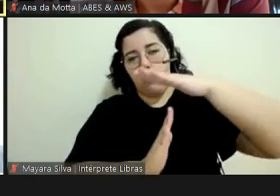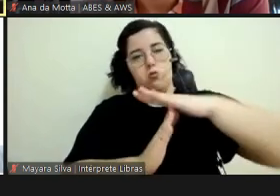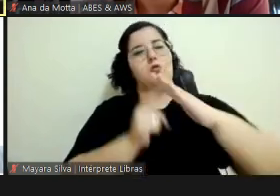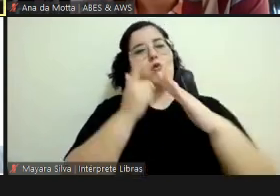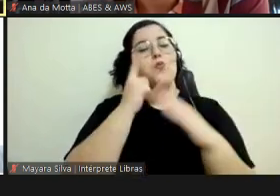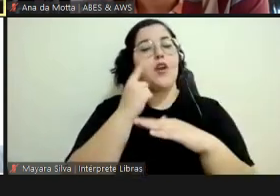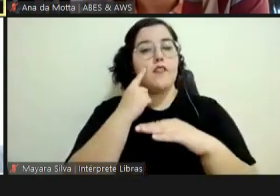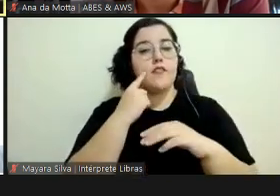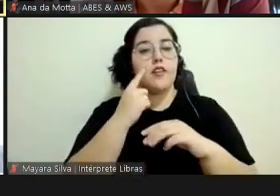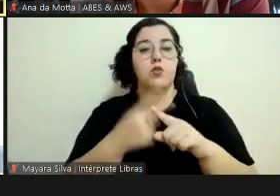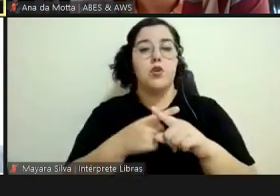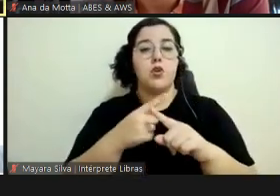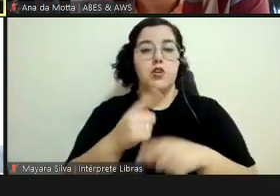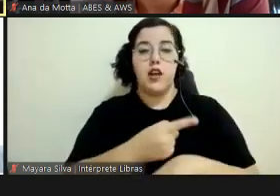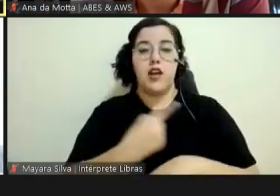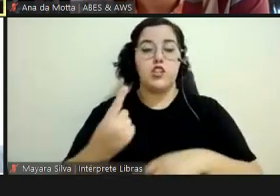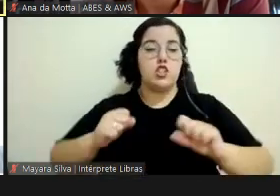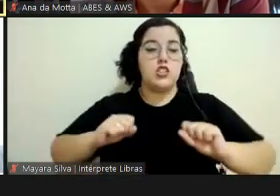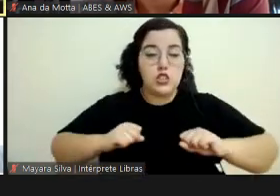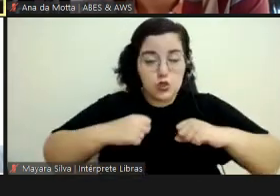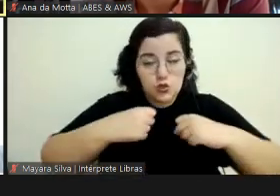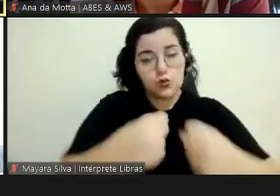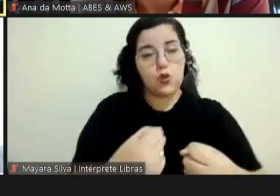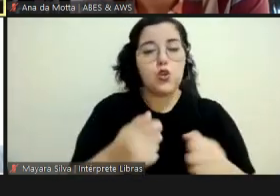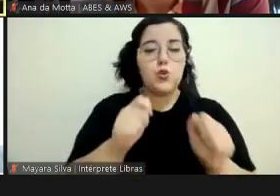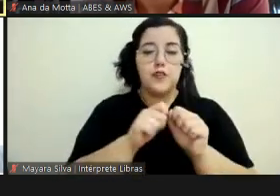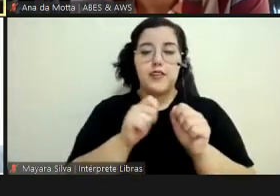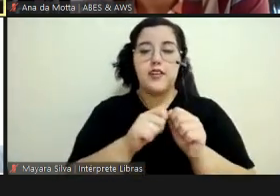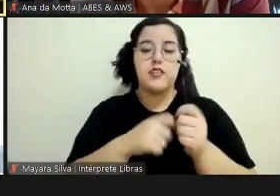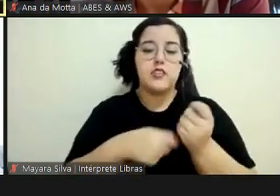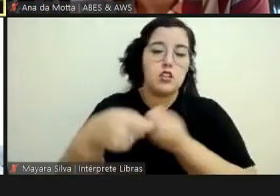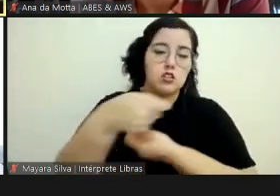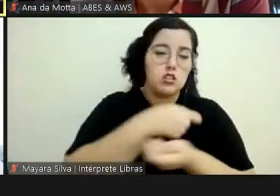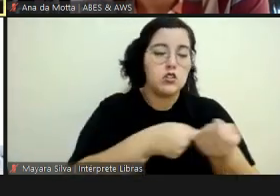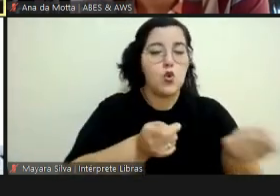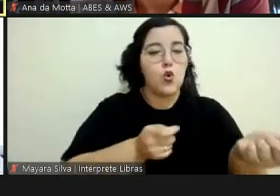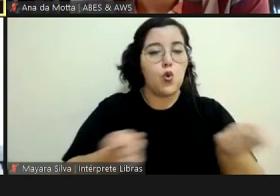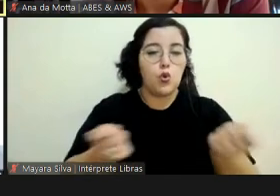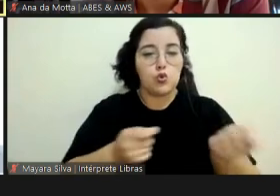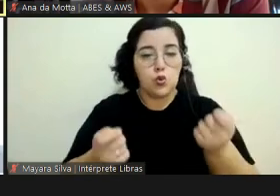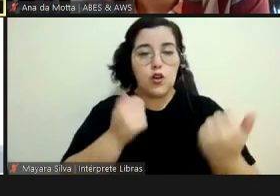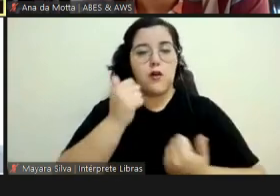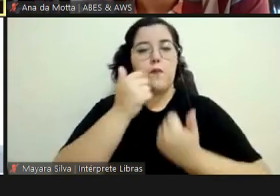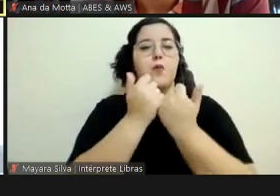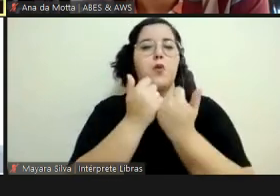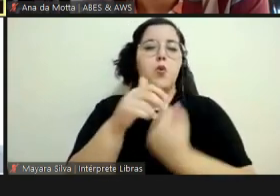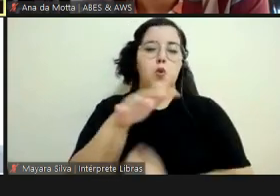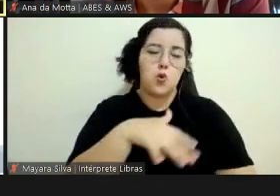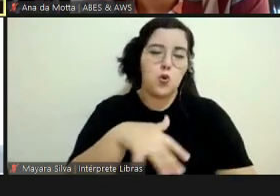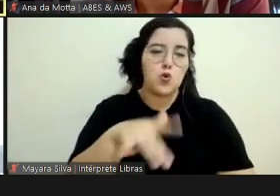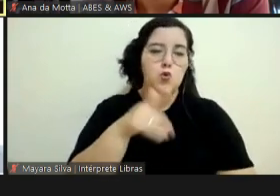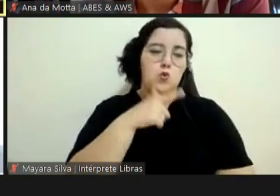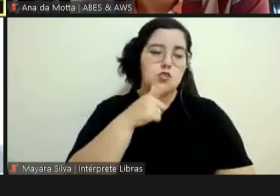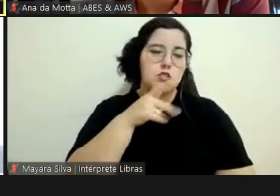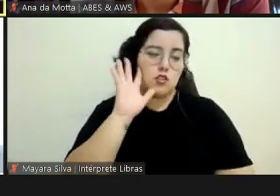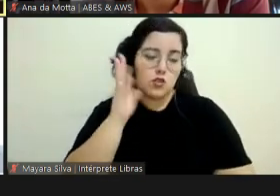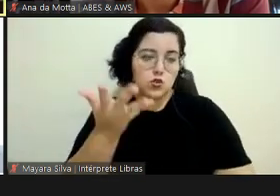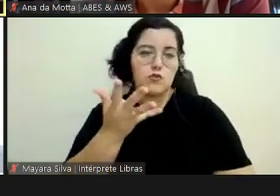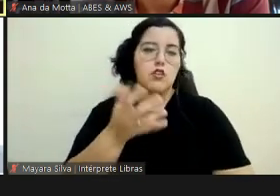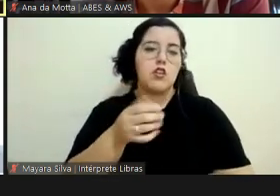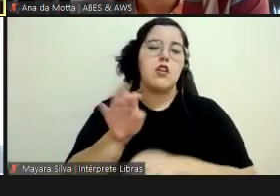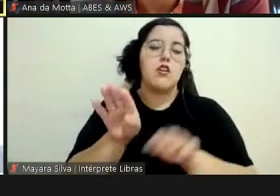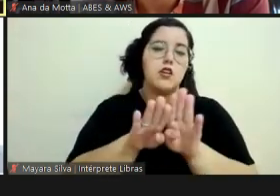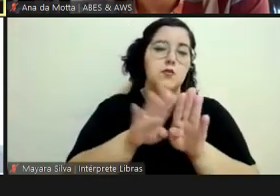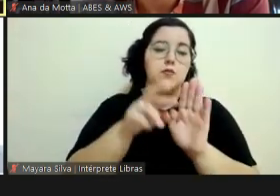de um esforço, né, para que a gente coloque ali o nosso controle, o nosso apoio, a nossa centralização, aplicação de regras de